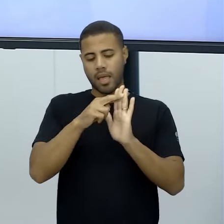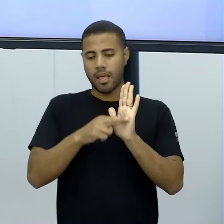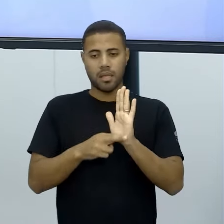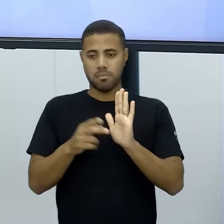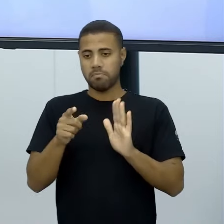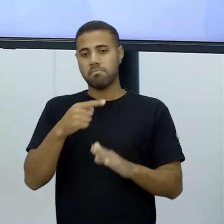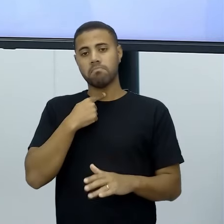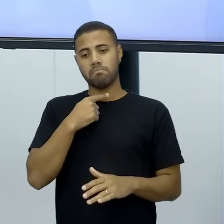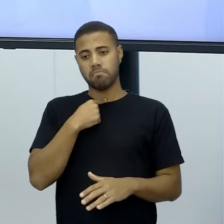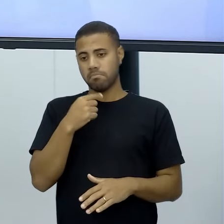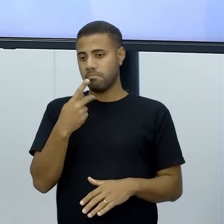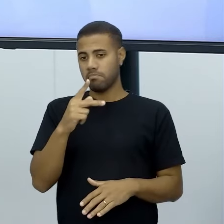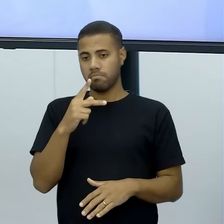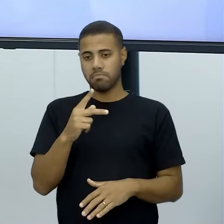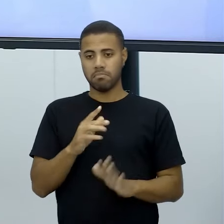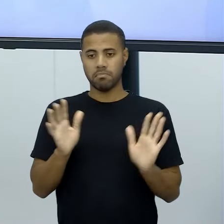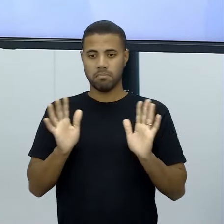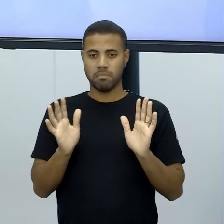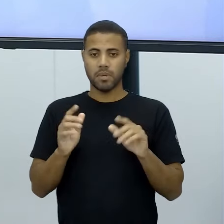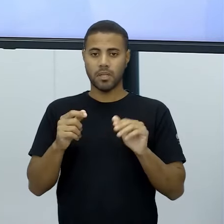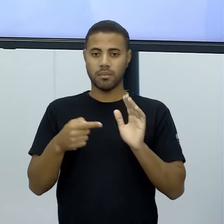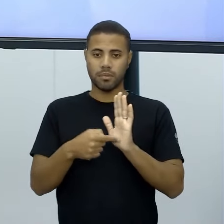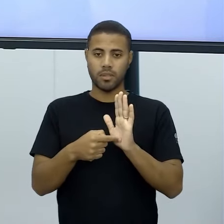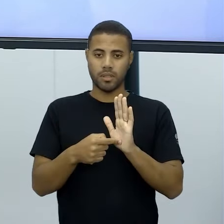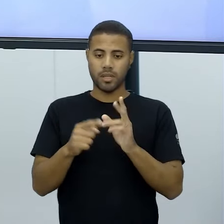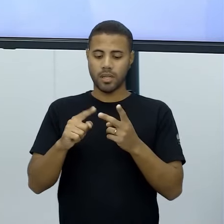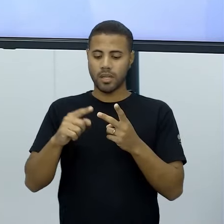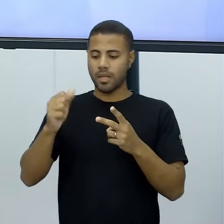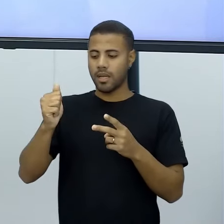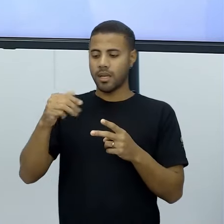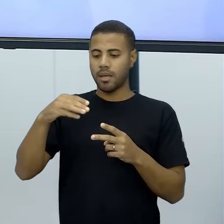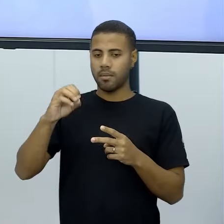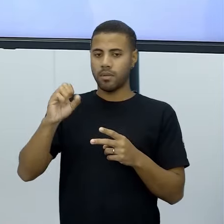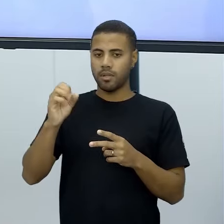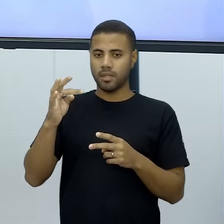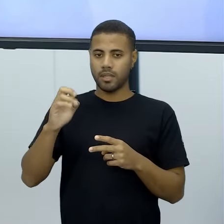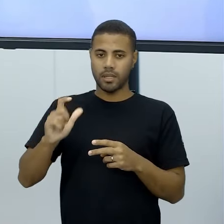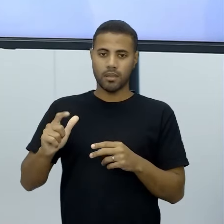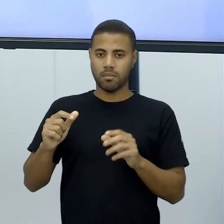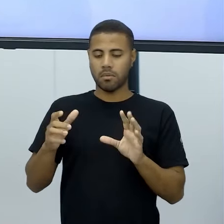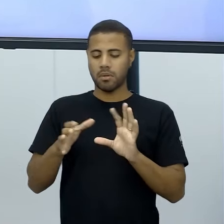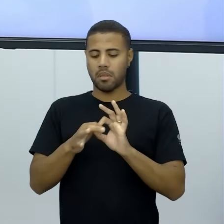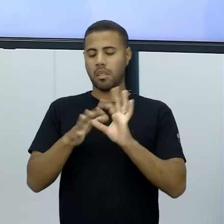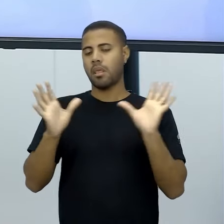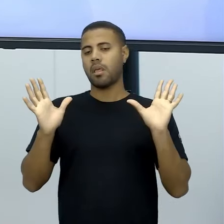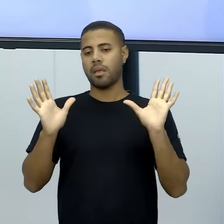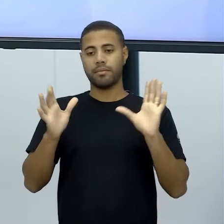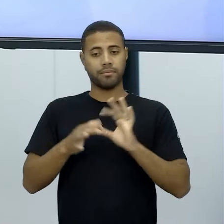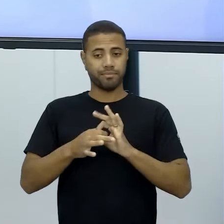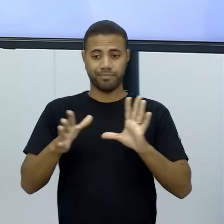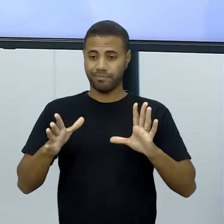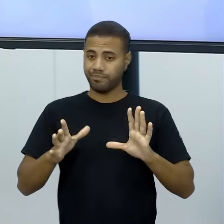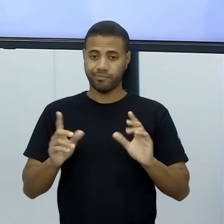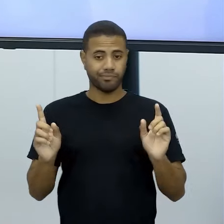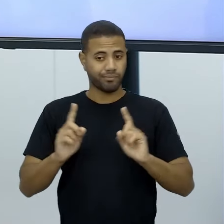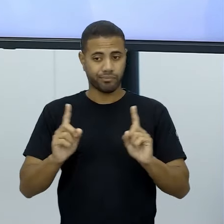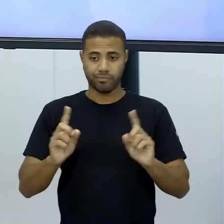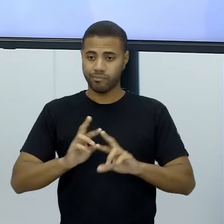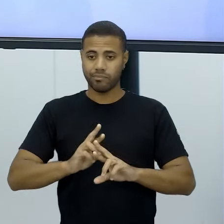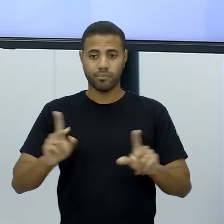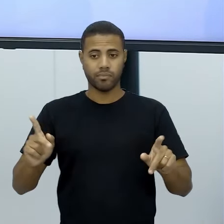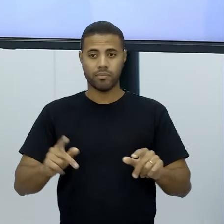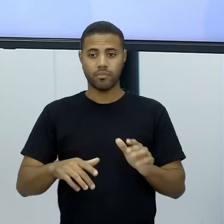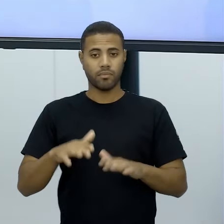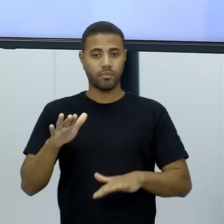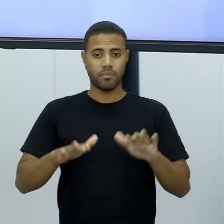opta aí por uma pesquisa amostral. E, lógico, ela não pode ser feita de qualquer maneira, né? Eu vou simplesmente pegar um